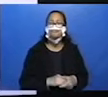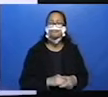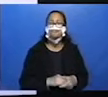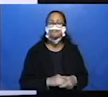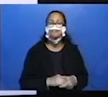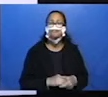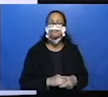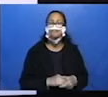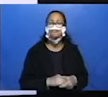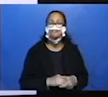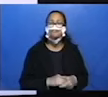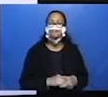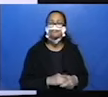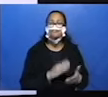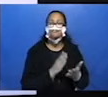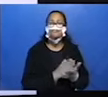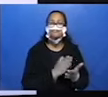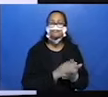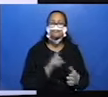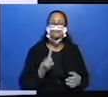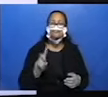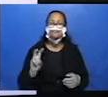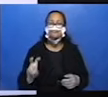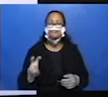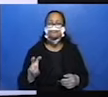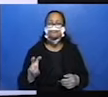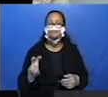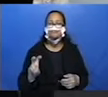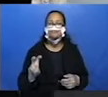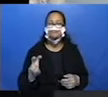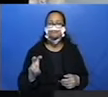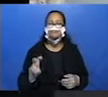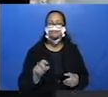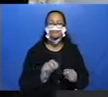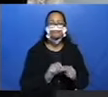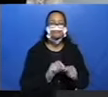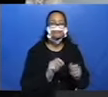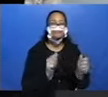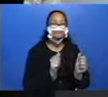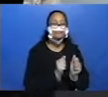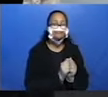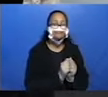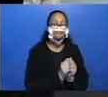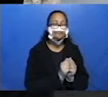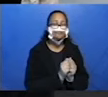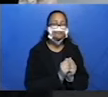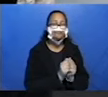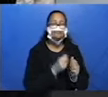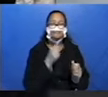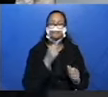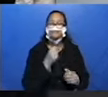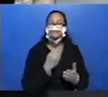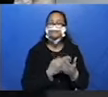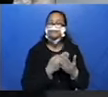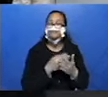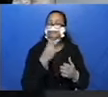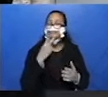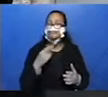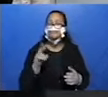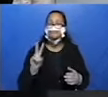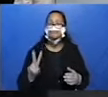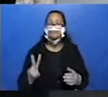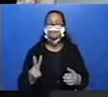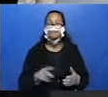Agora nós vamos aqui, ó. Para a página 15. E nós vamos fazer juntos. O Estudar a Língua 2. Leia alguns